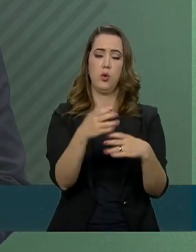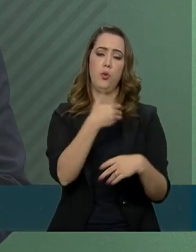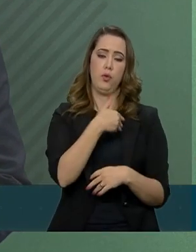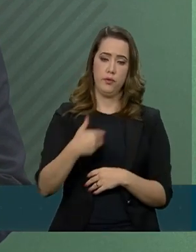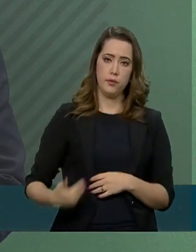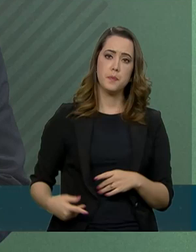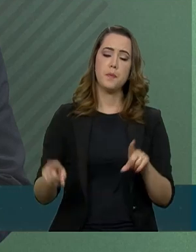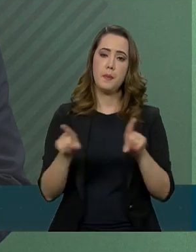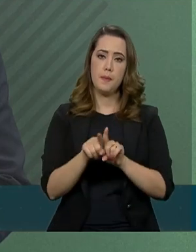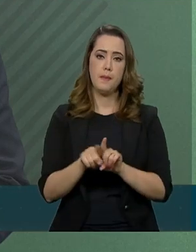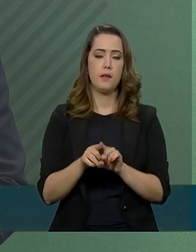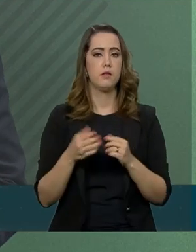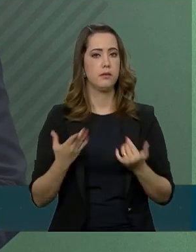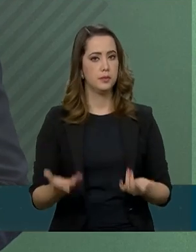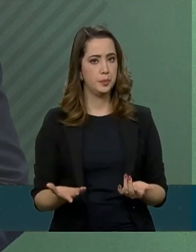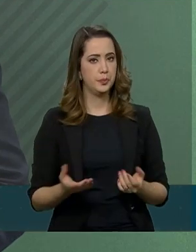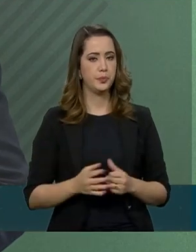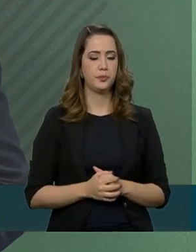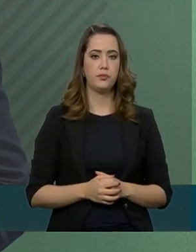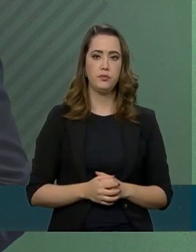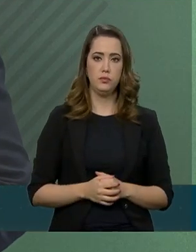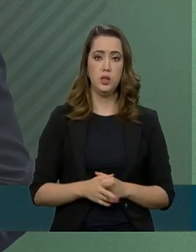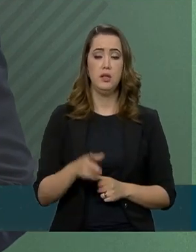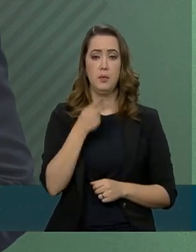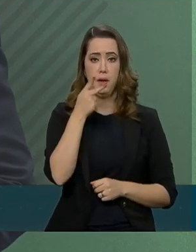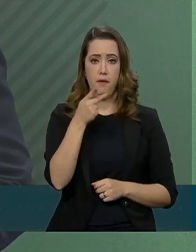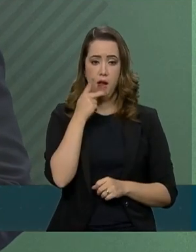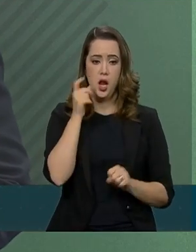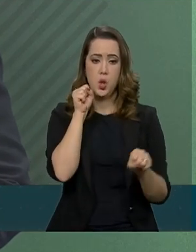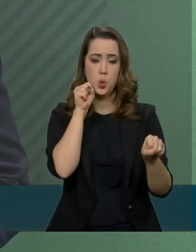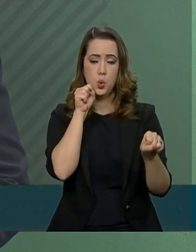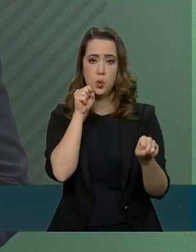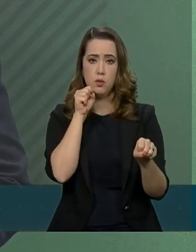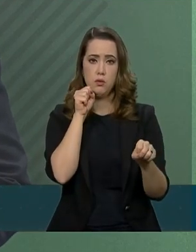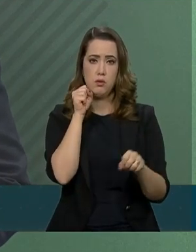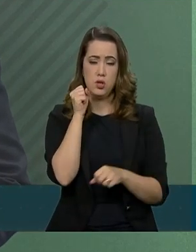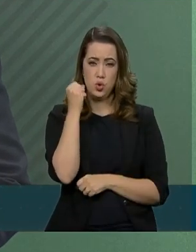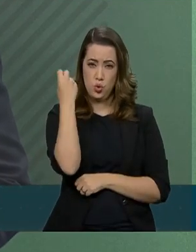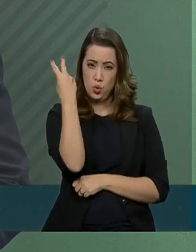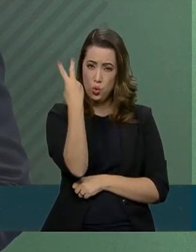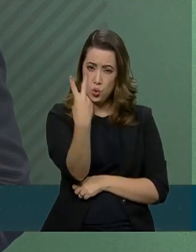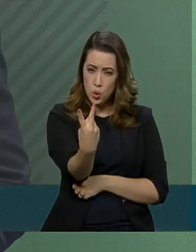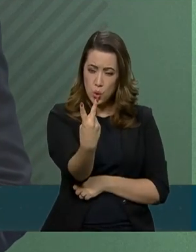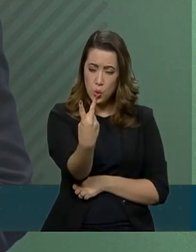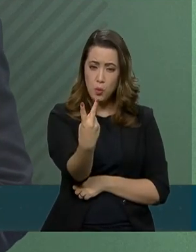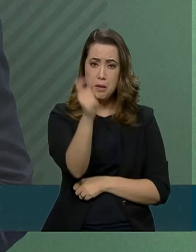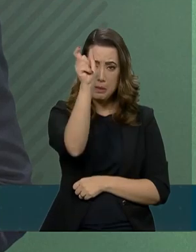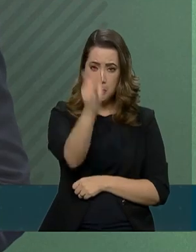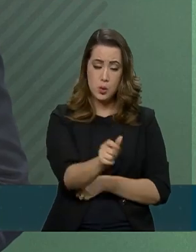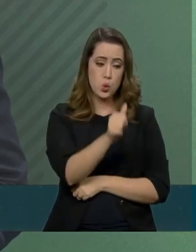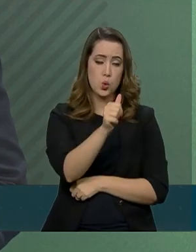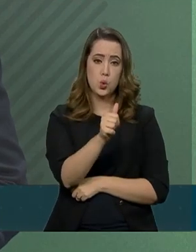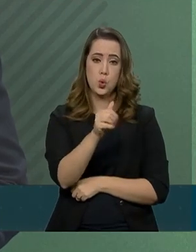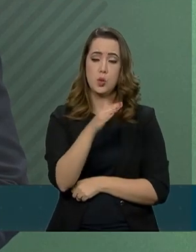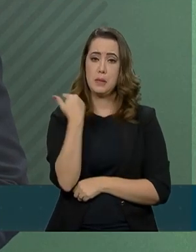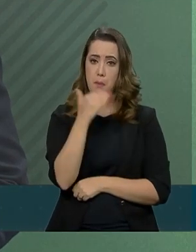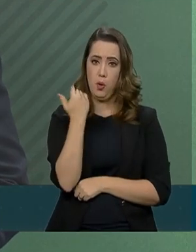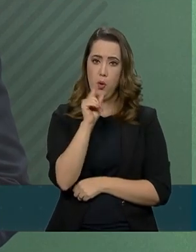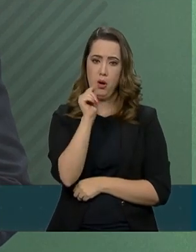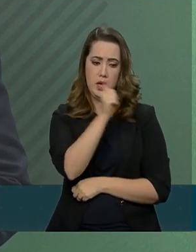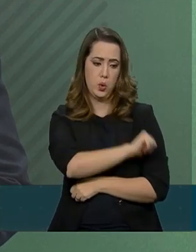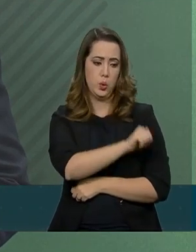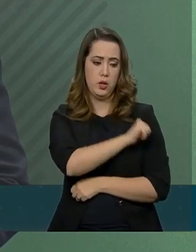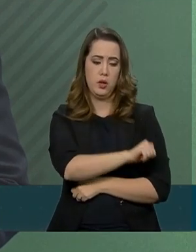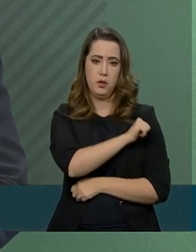relação à questão do assassinato de duas pessoas lá no Rio de Janeiro por uma